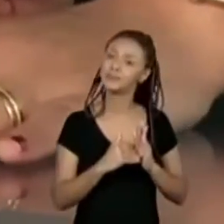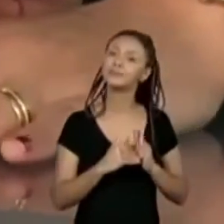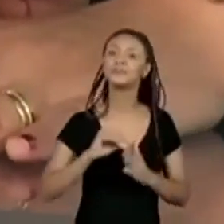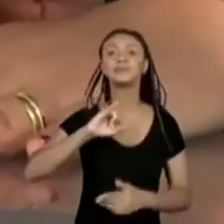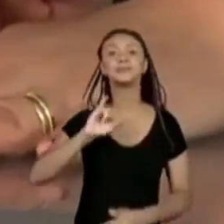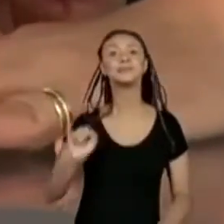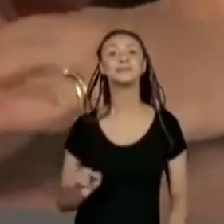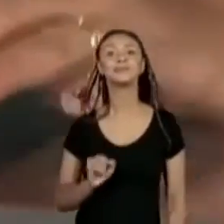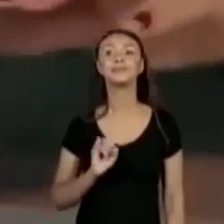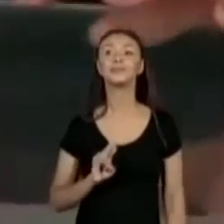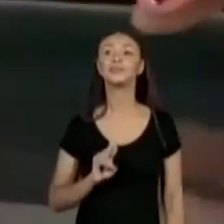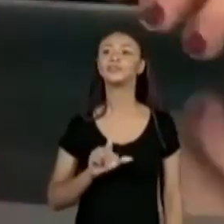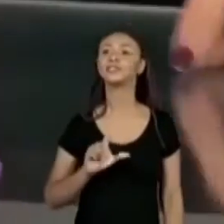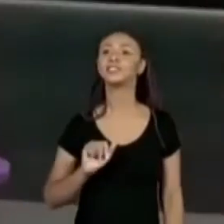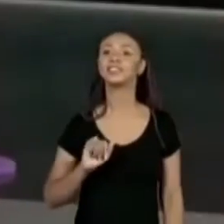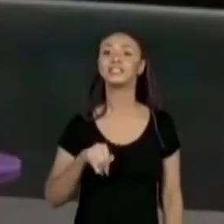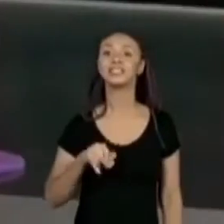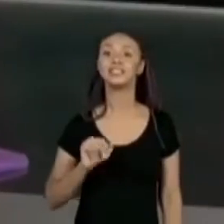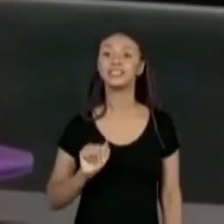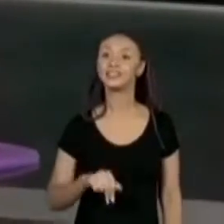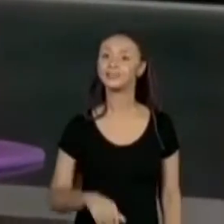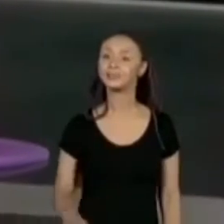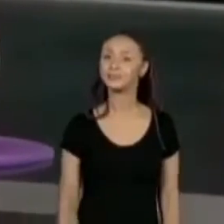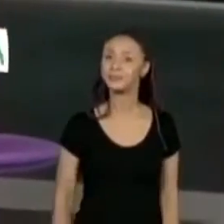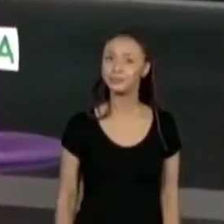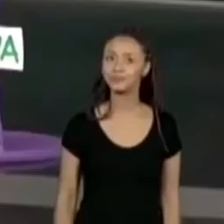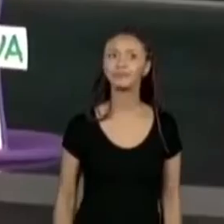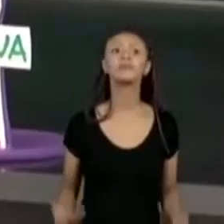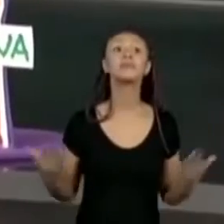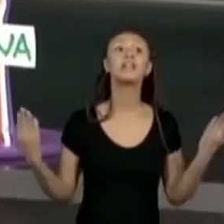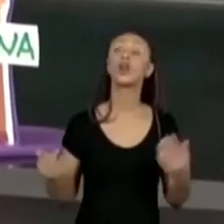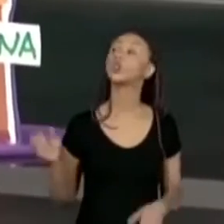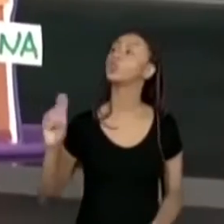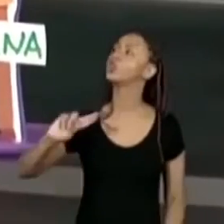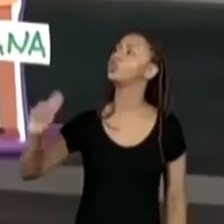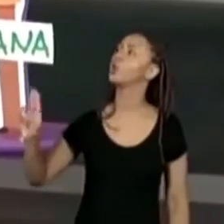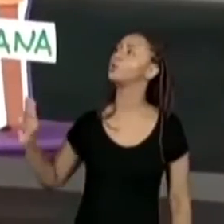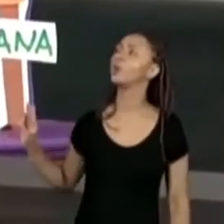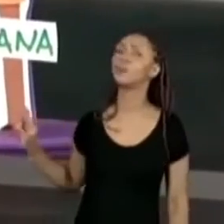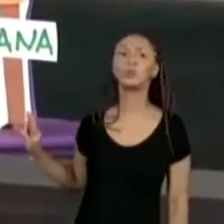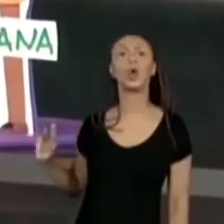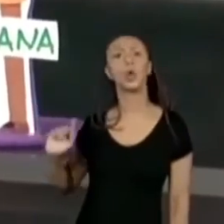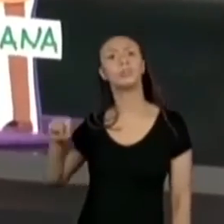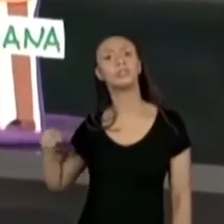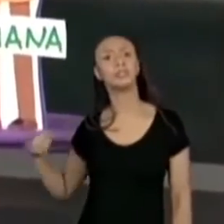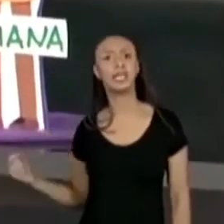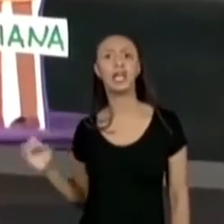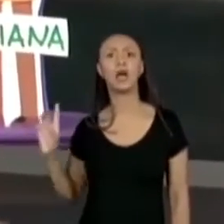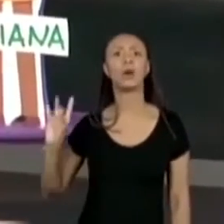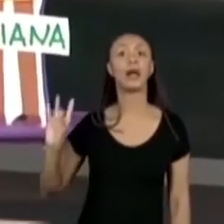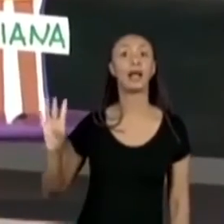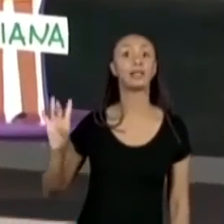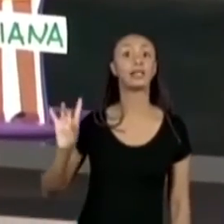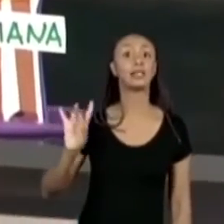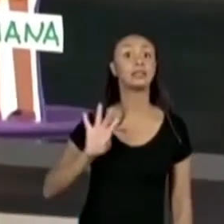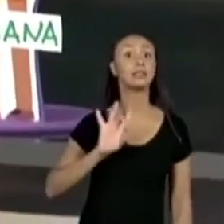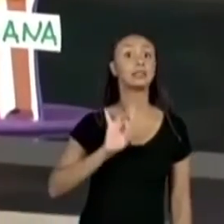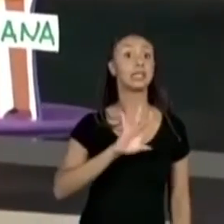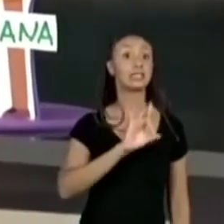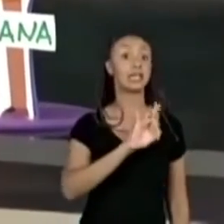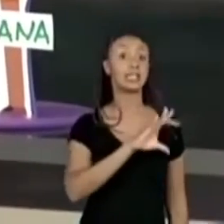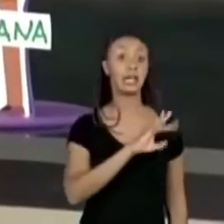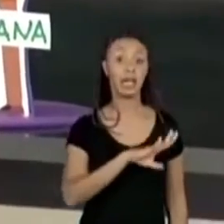Juliana. Então, vamos dizer o nome dos amigos do João Pedro na ordem do